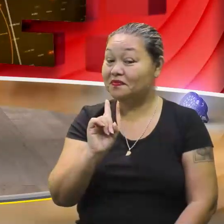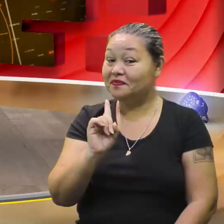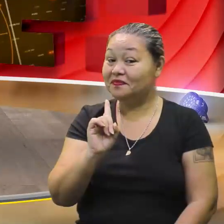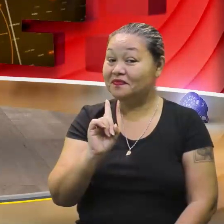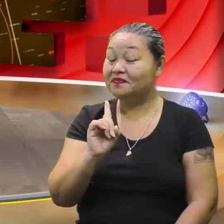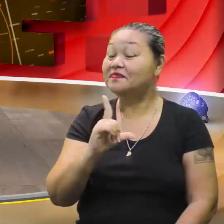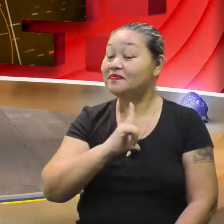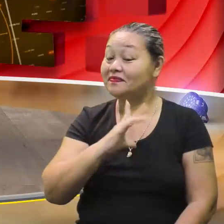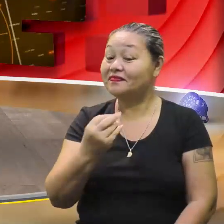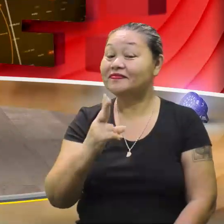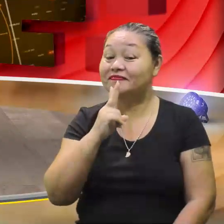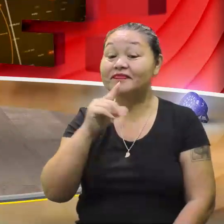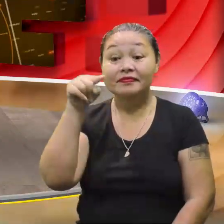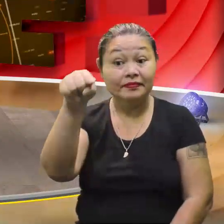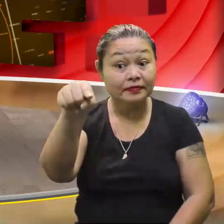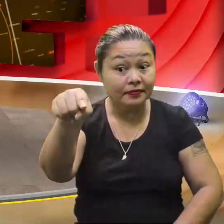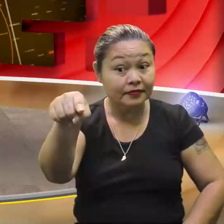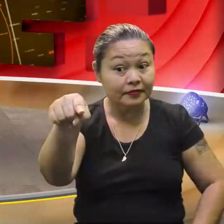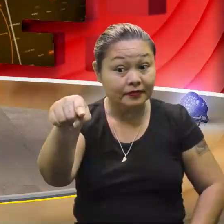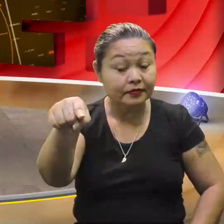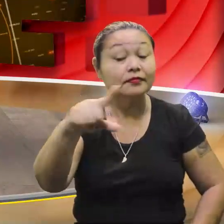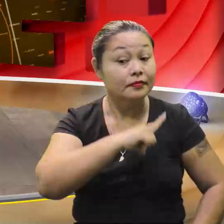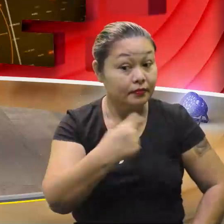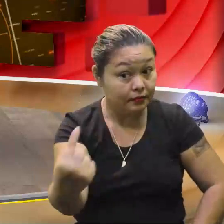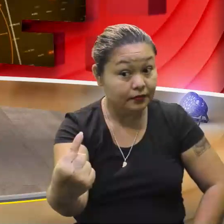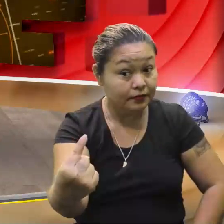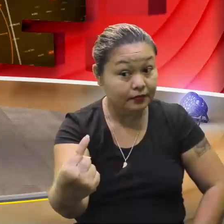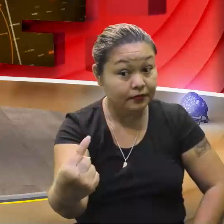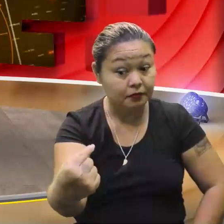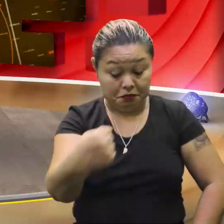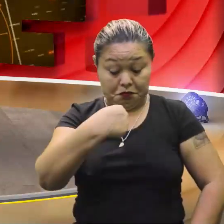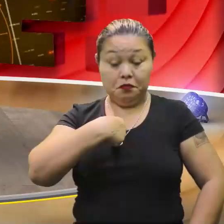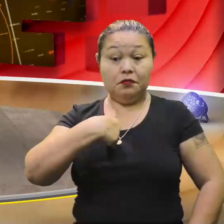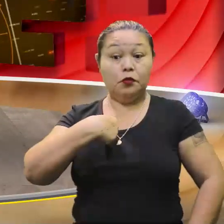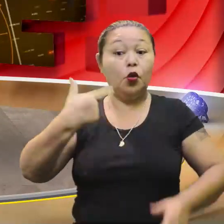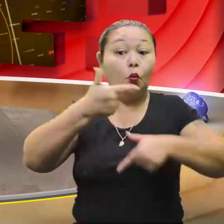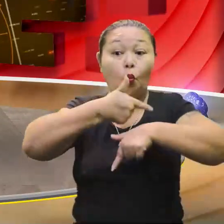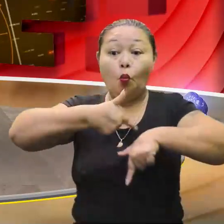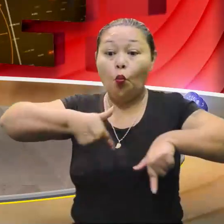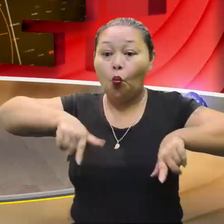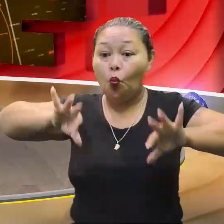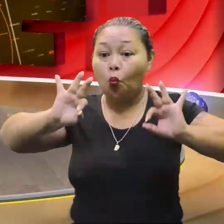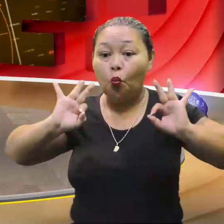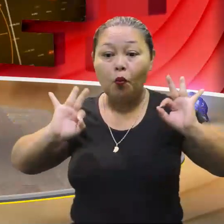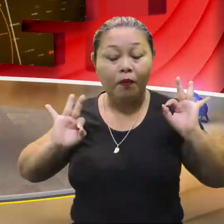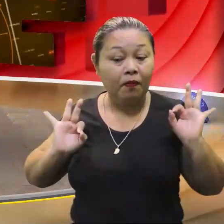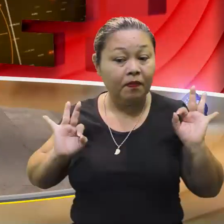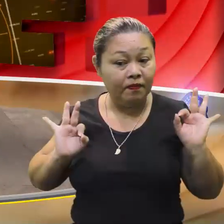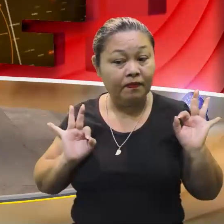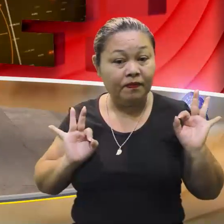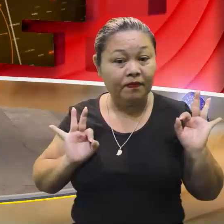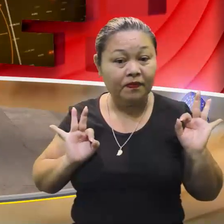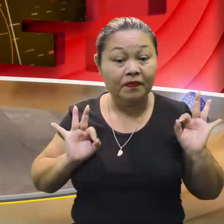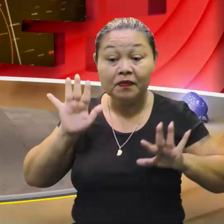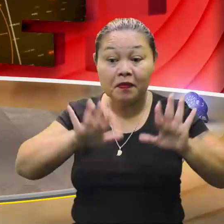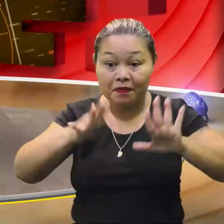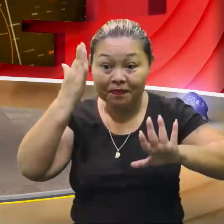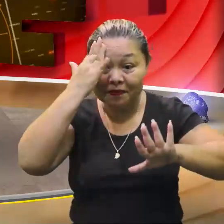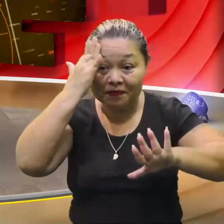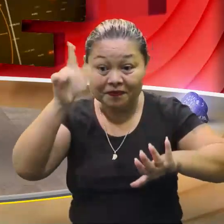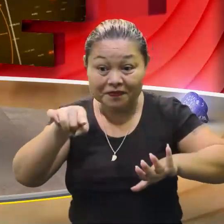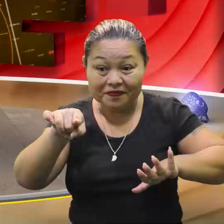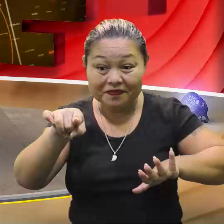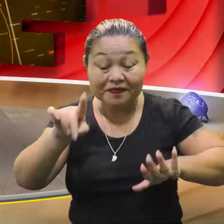Todos têm 2. Você tem 1 e eu não tenho nenhum. Alguém sabe essa?